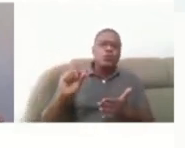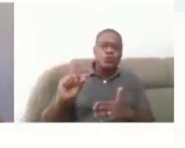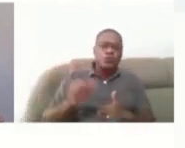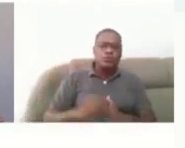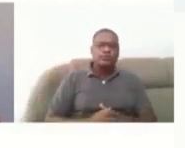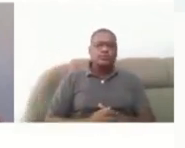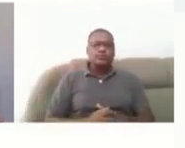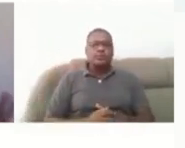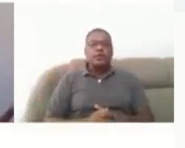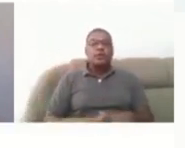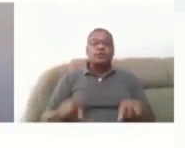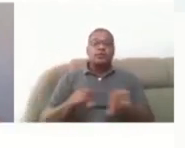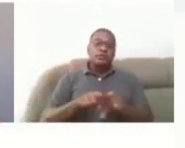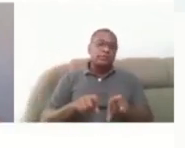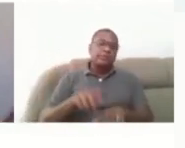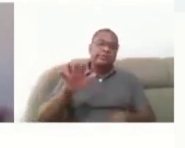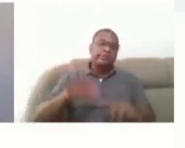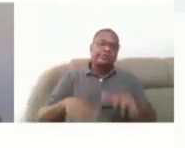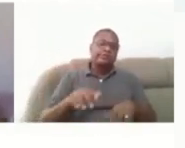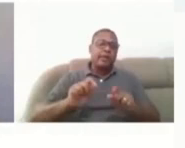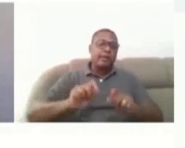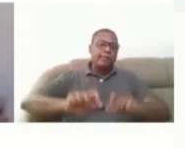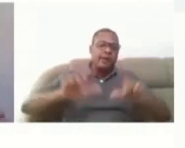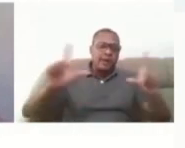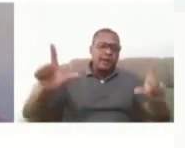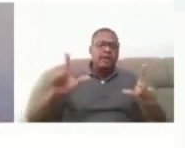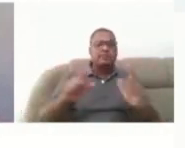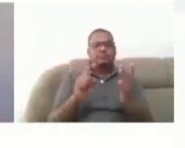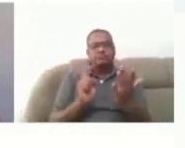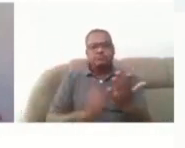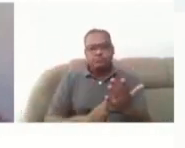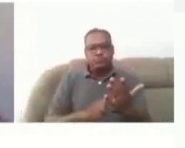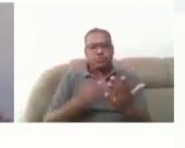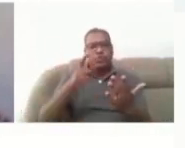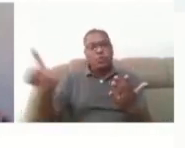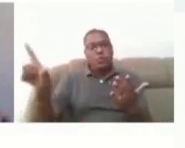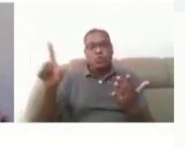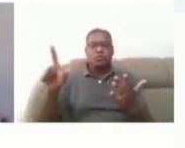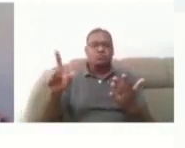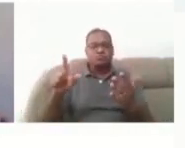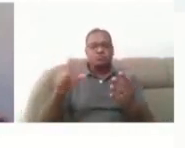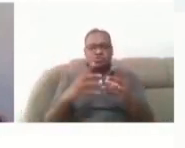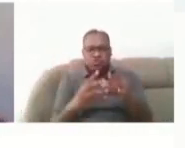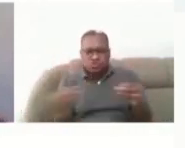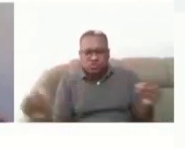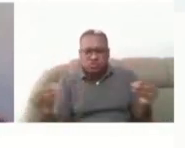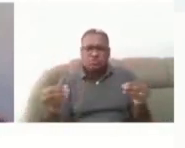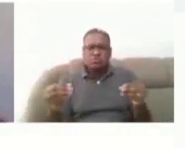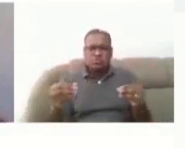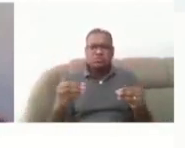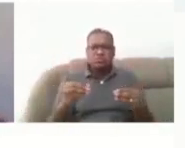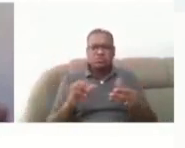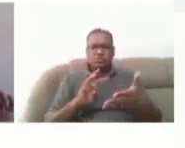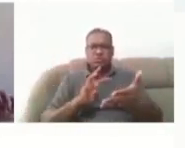caso não apareça, você demorou, clicou em outro lugar, sumiu, esse Ctrl Alt, é só clicar com o outro botão do mouse e